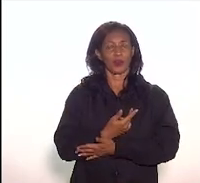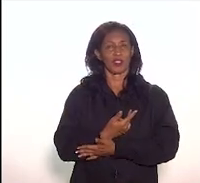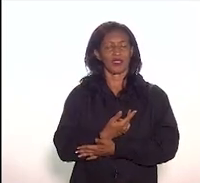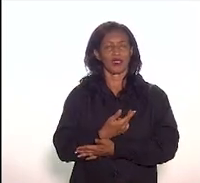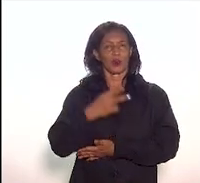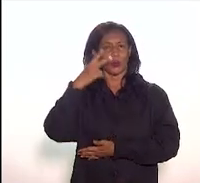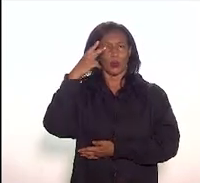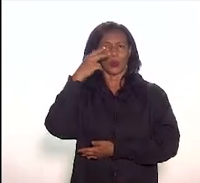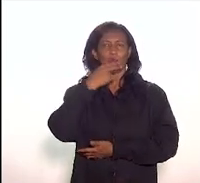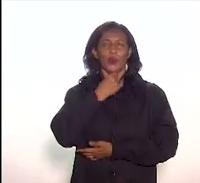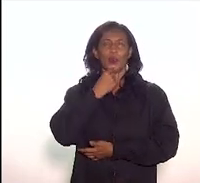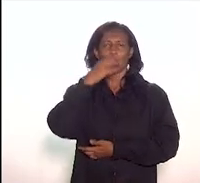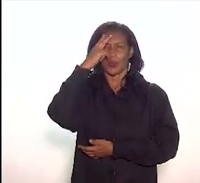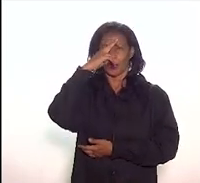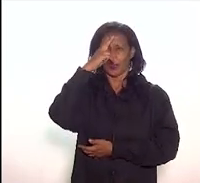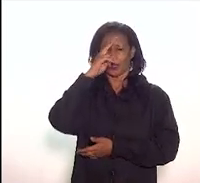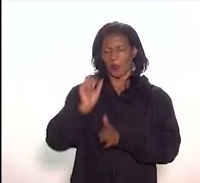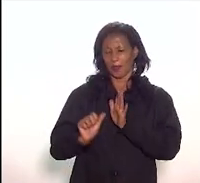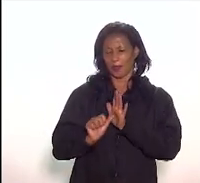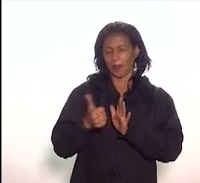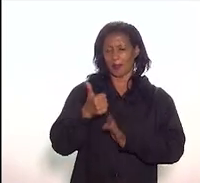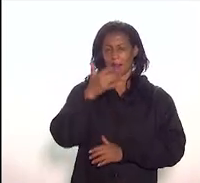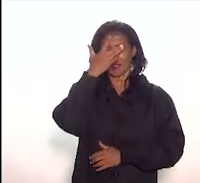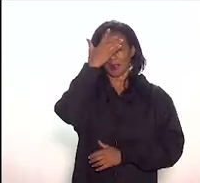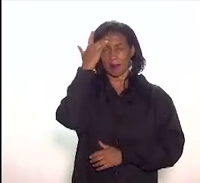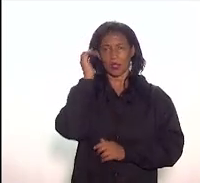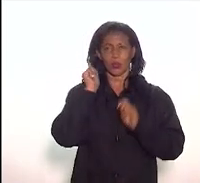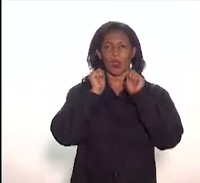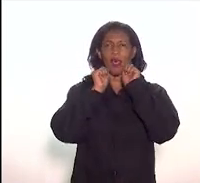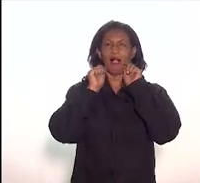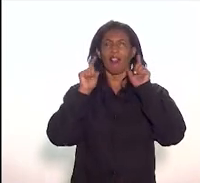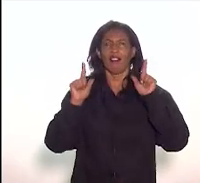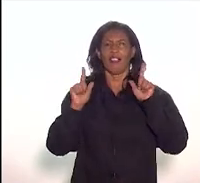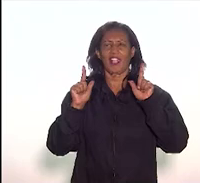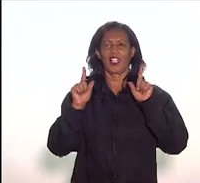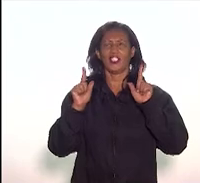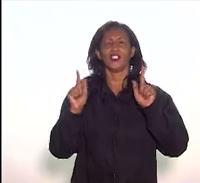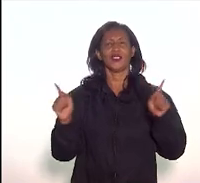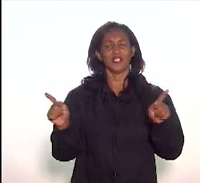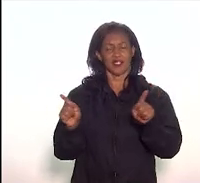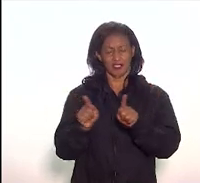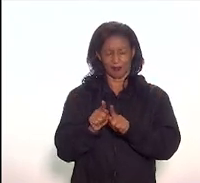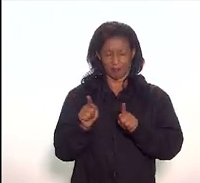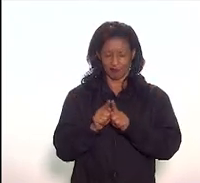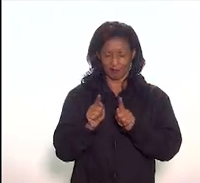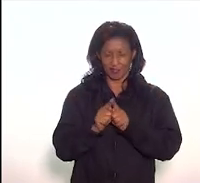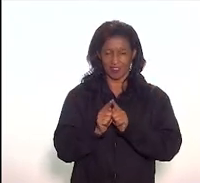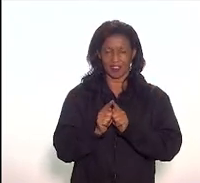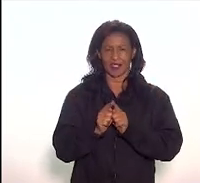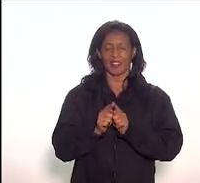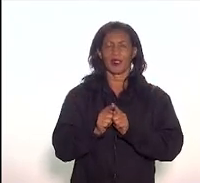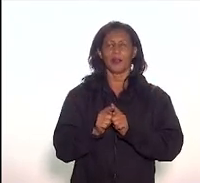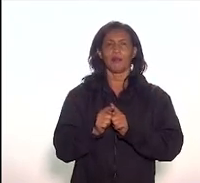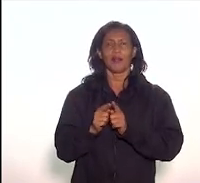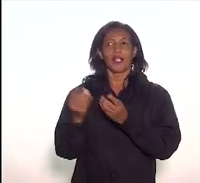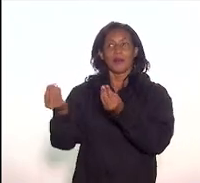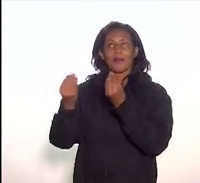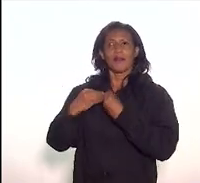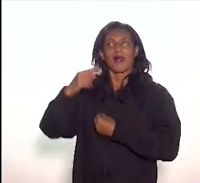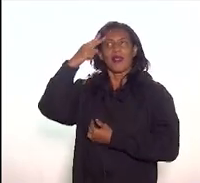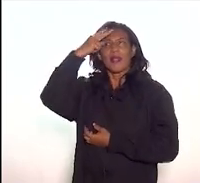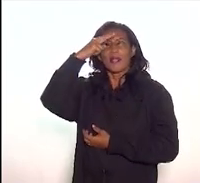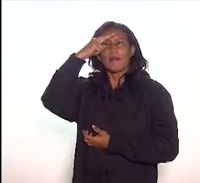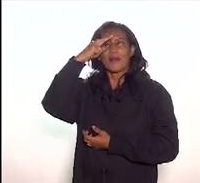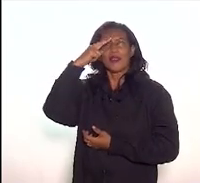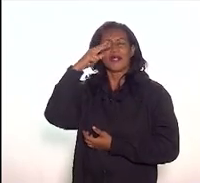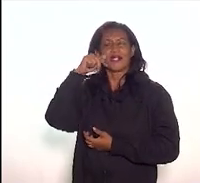quando foi a primeira pessoa que eu recebi da LERJ e traz também a importância histórica desse prédio no